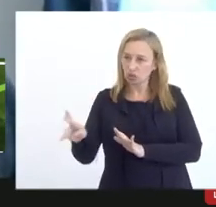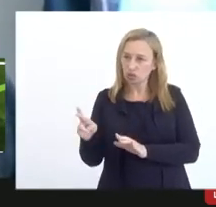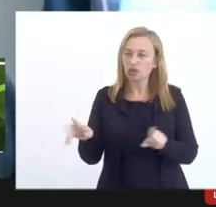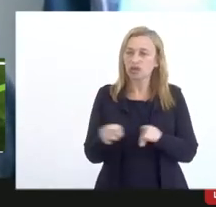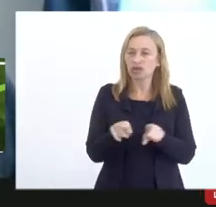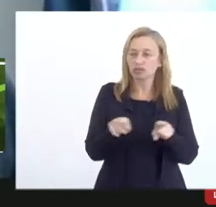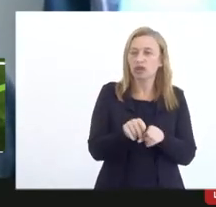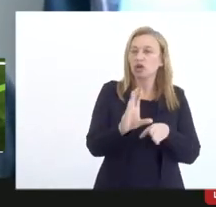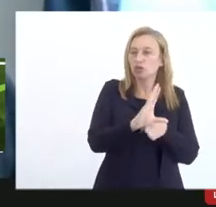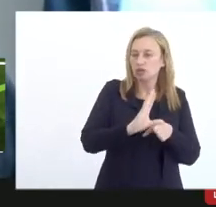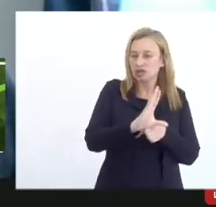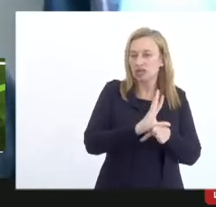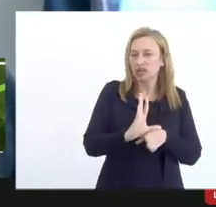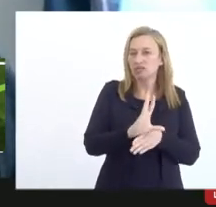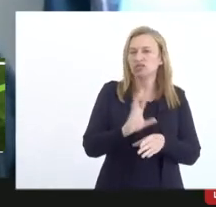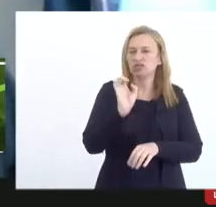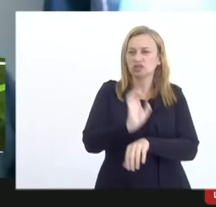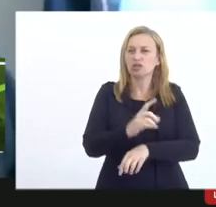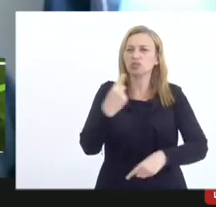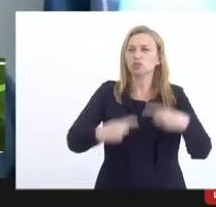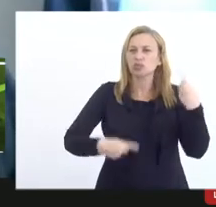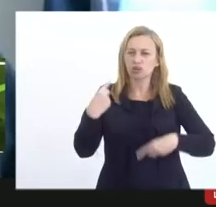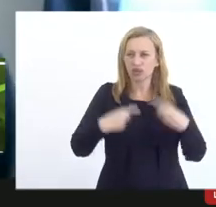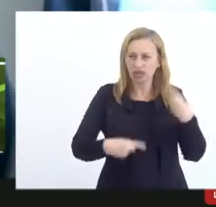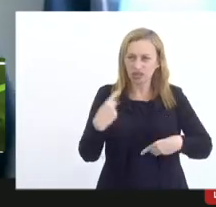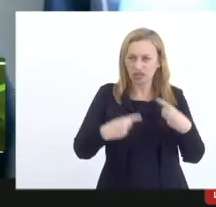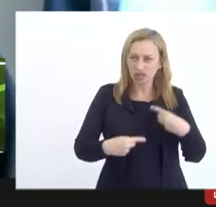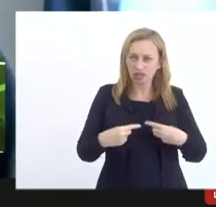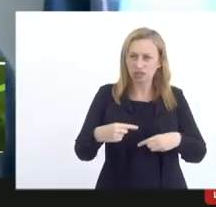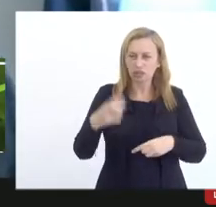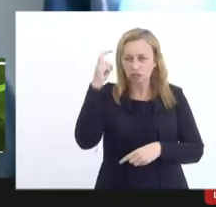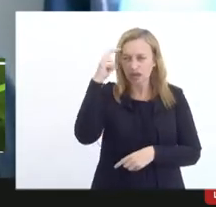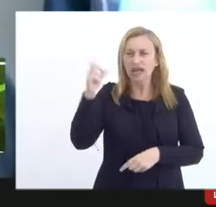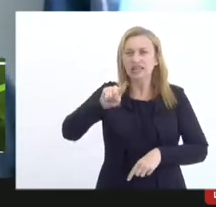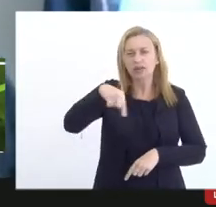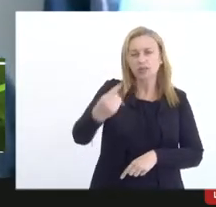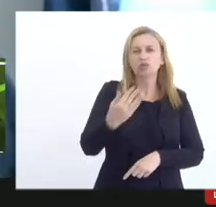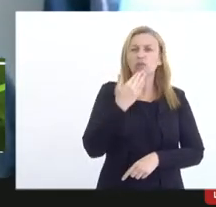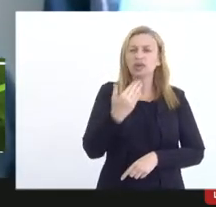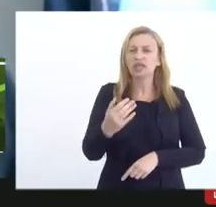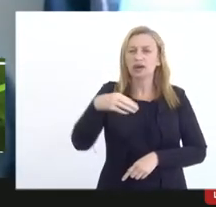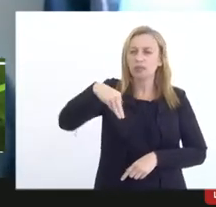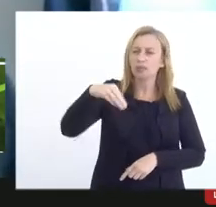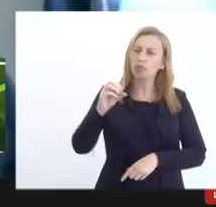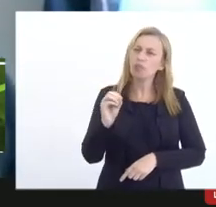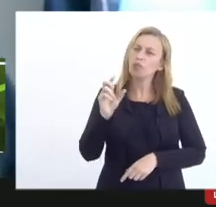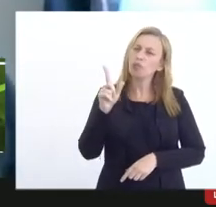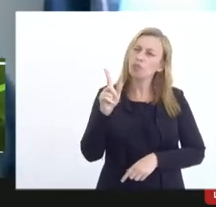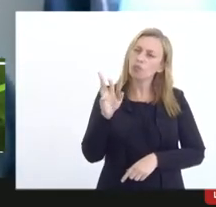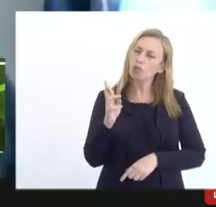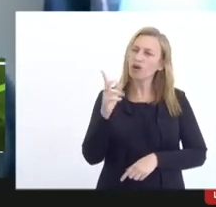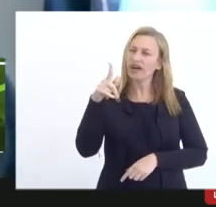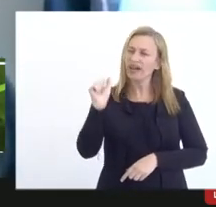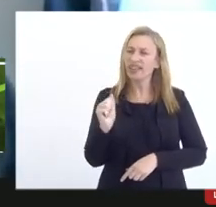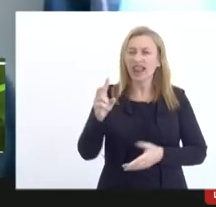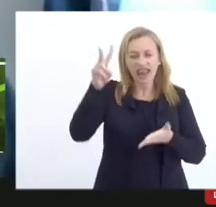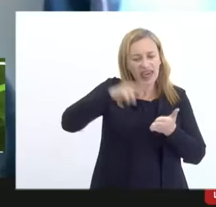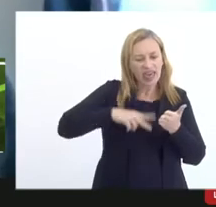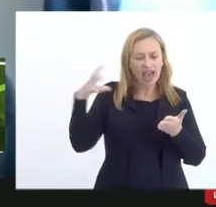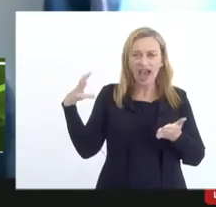Estadual de Políticas Culturais e depois eu vou pedir para a Morgana ler rapidamente